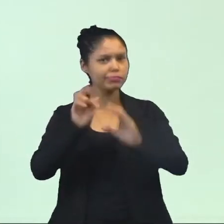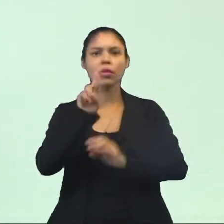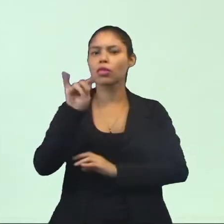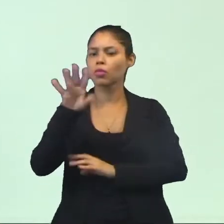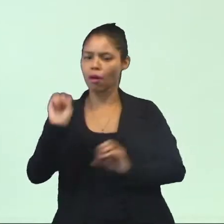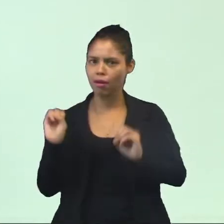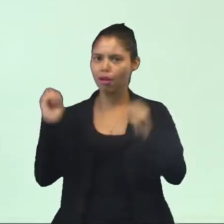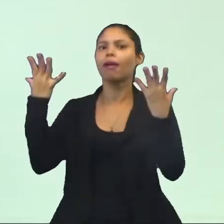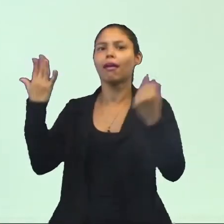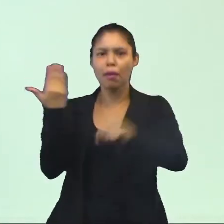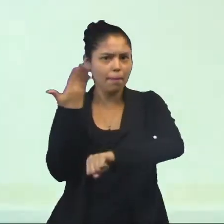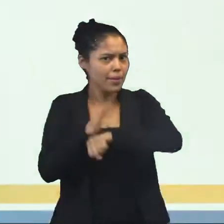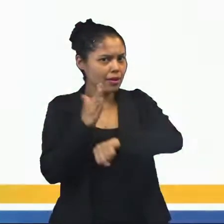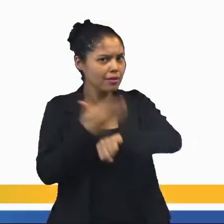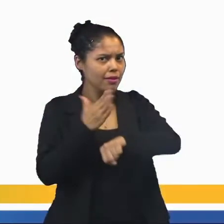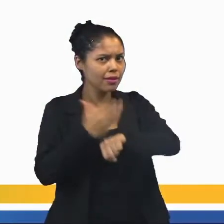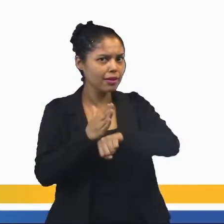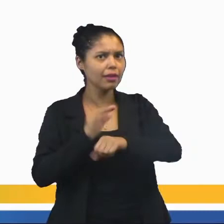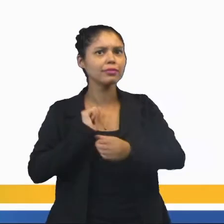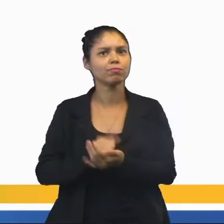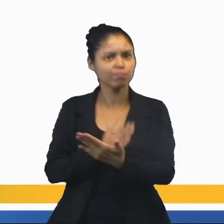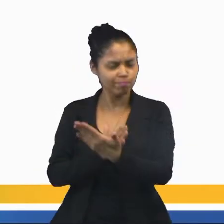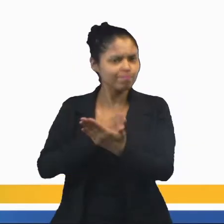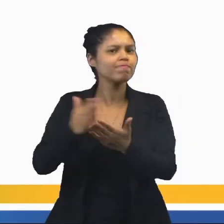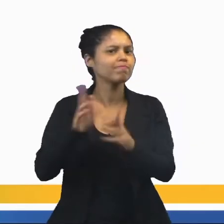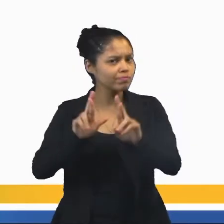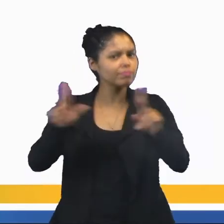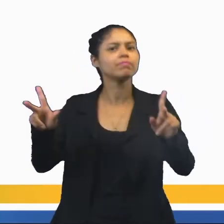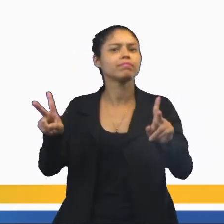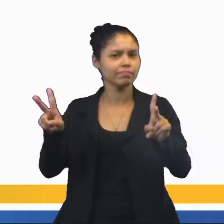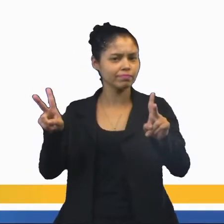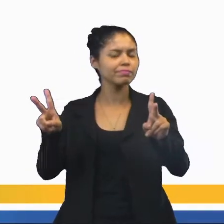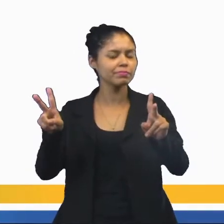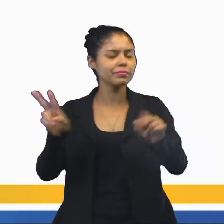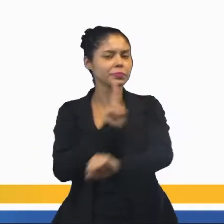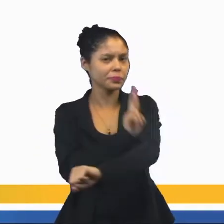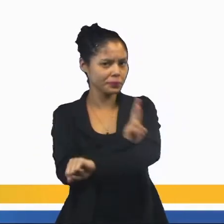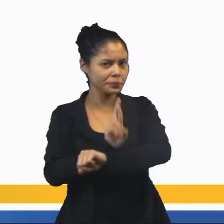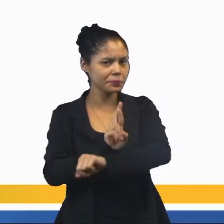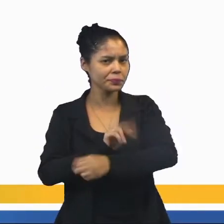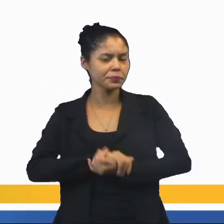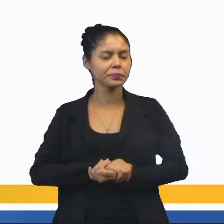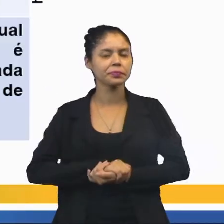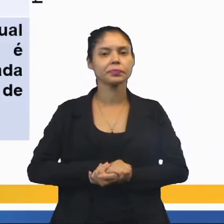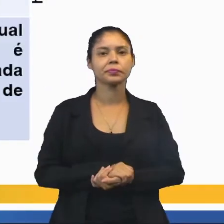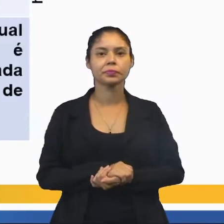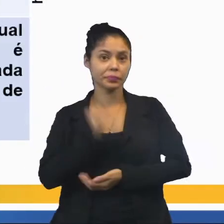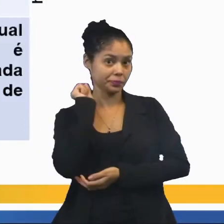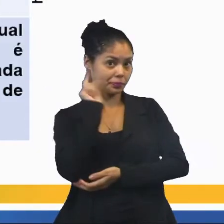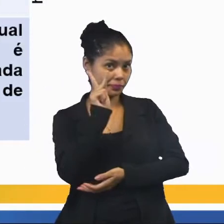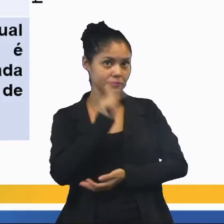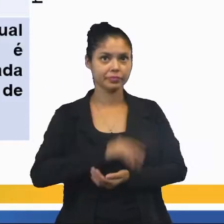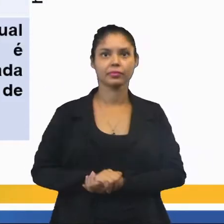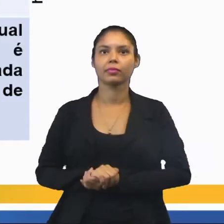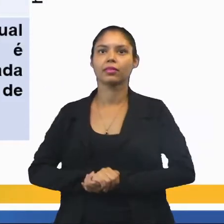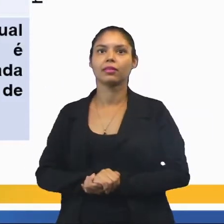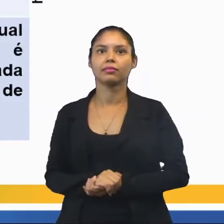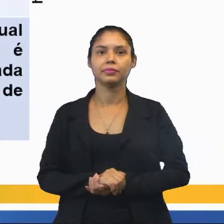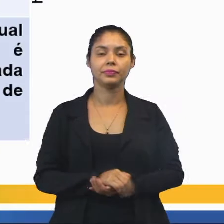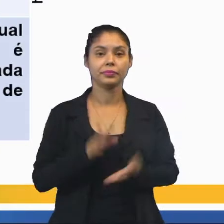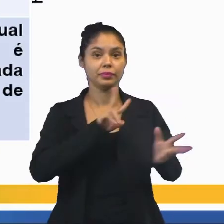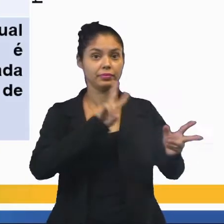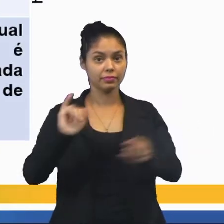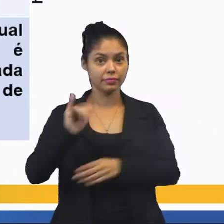Festas e Práticas de Iniciação nas Religiões. Ok? A gente